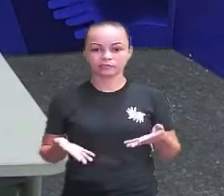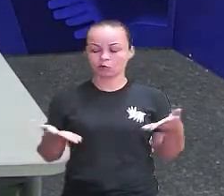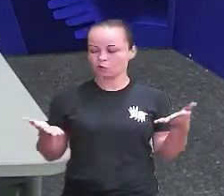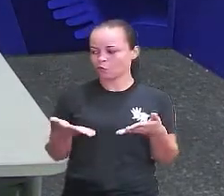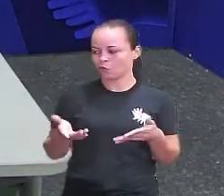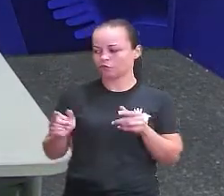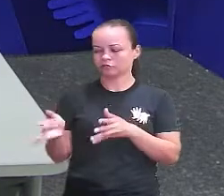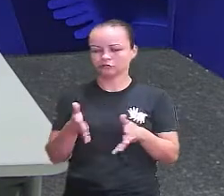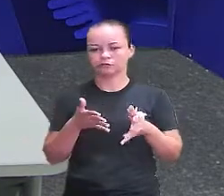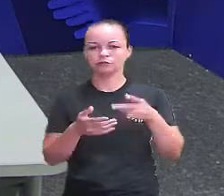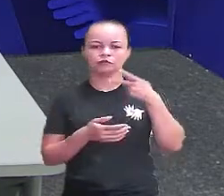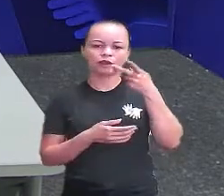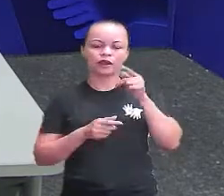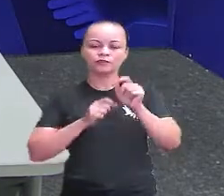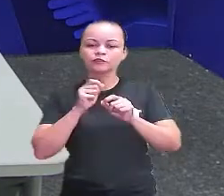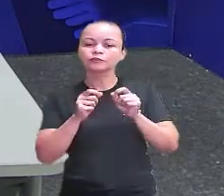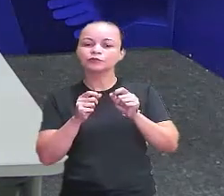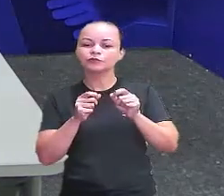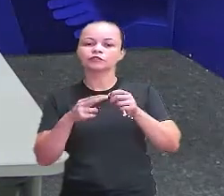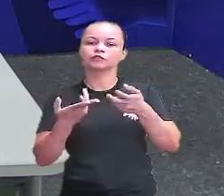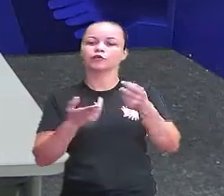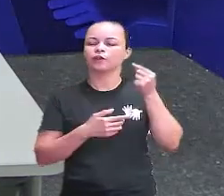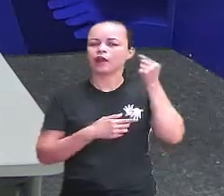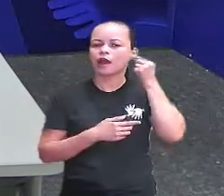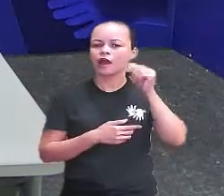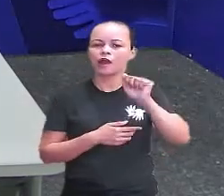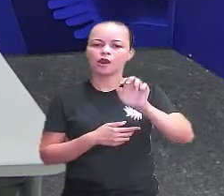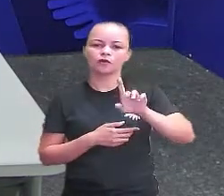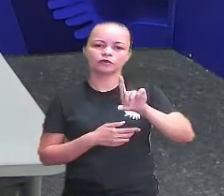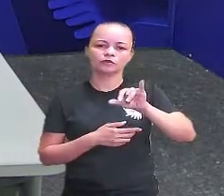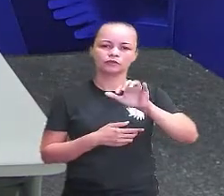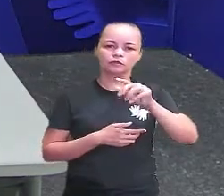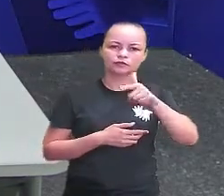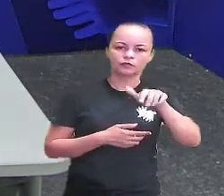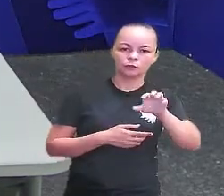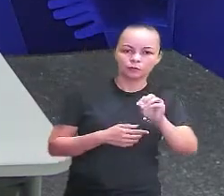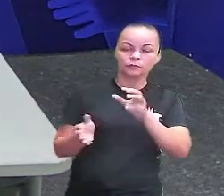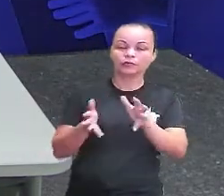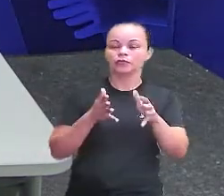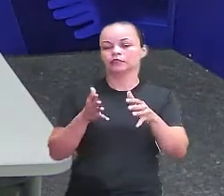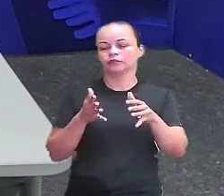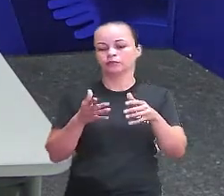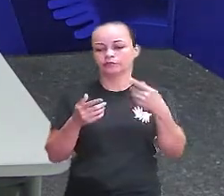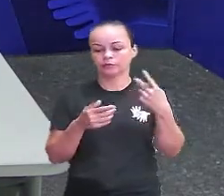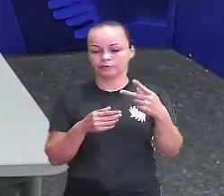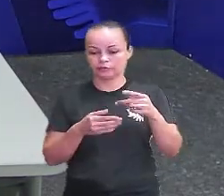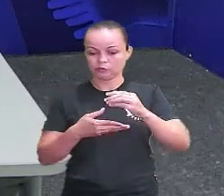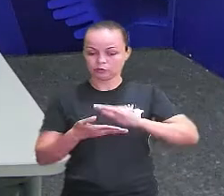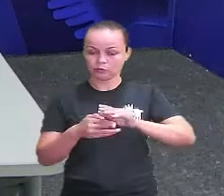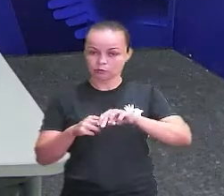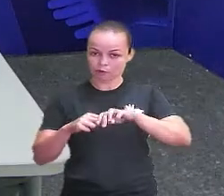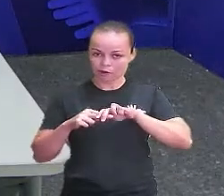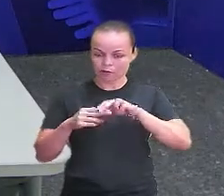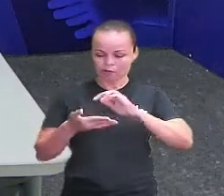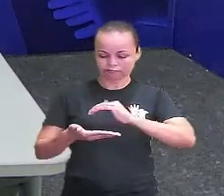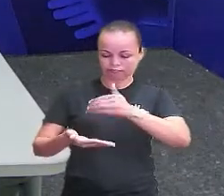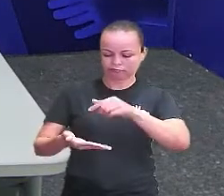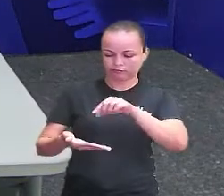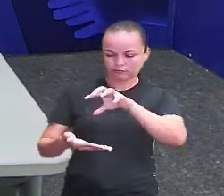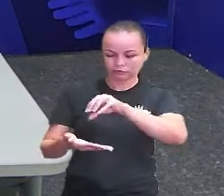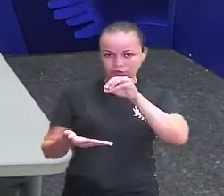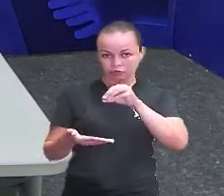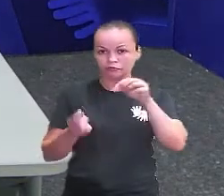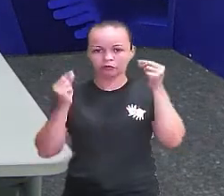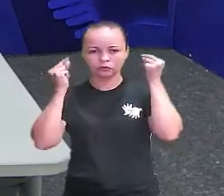gente vai falar sobre a audição. Por isso que eu trouxe essa... O baú trouxe esse fone de ouvido. E eu trouxe uma história